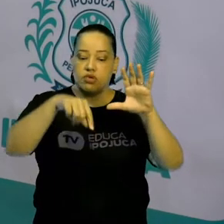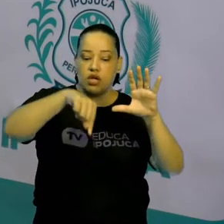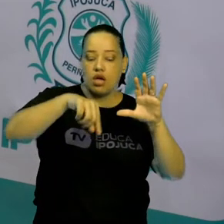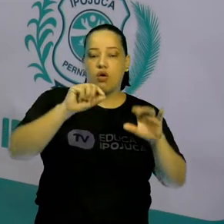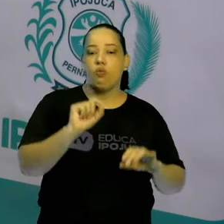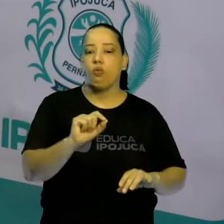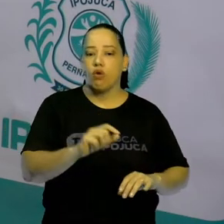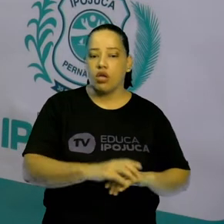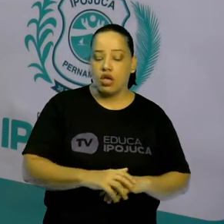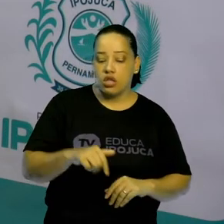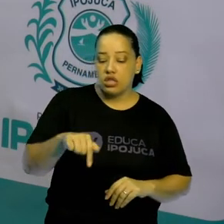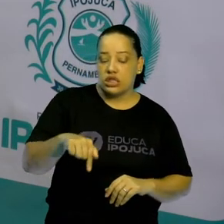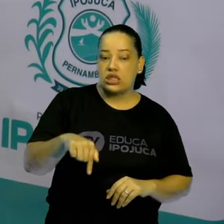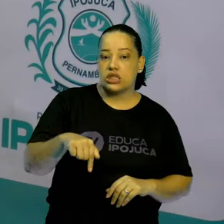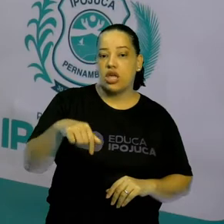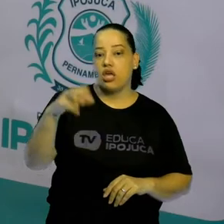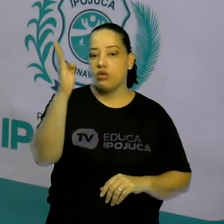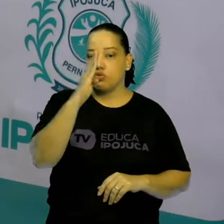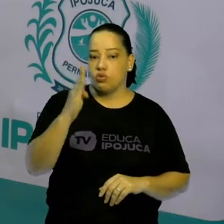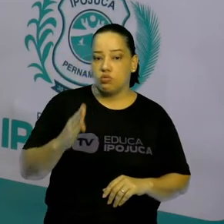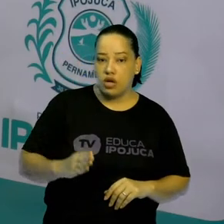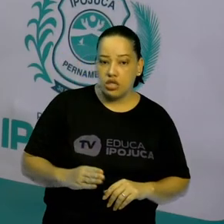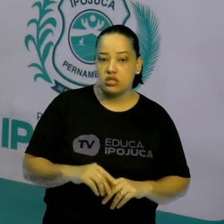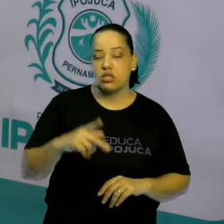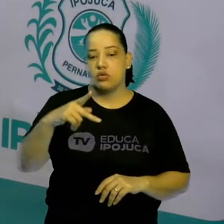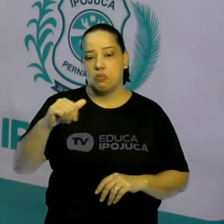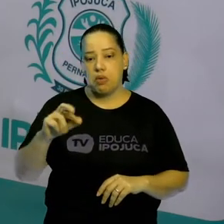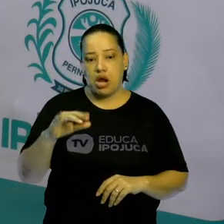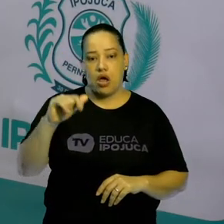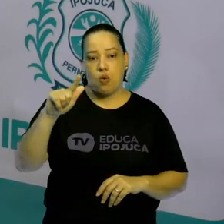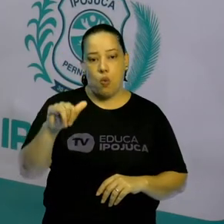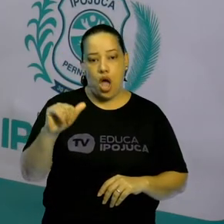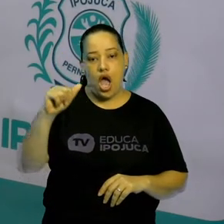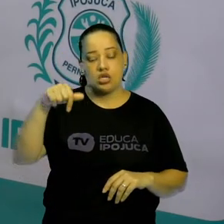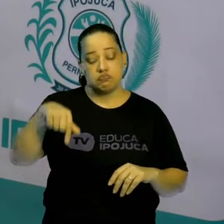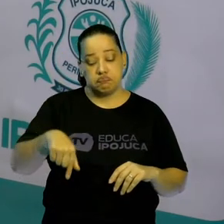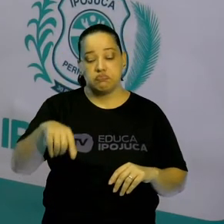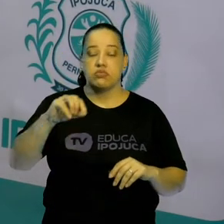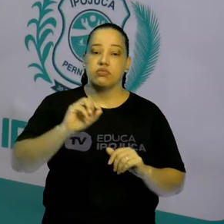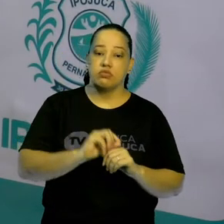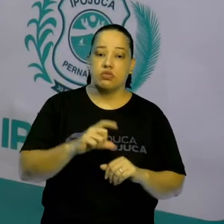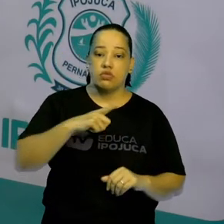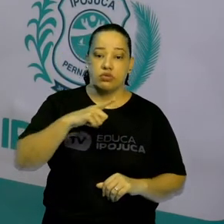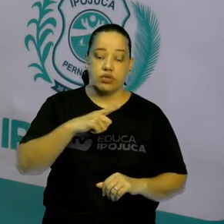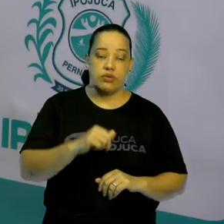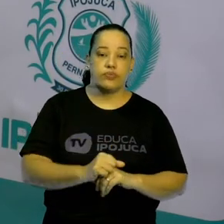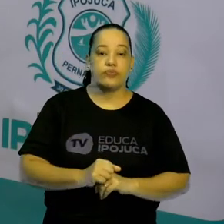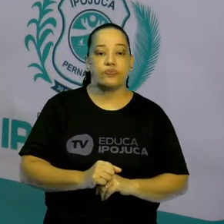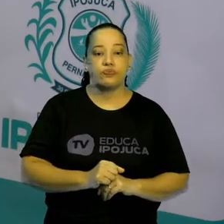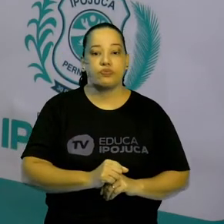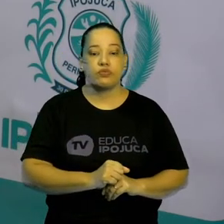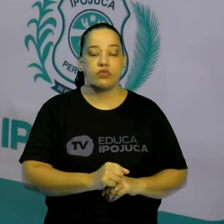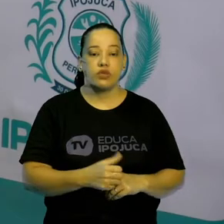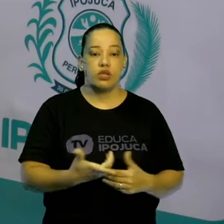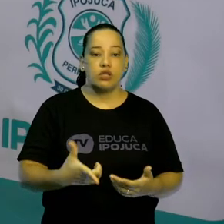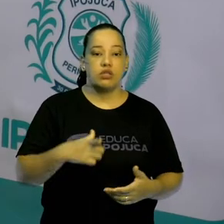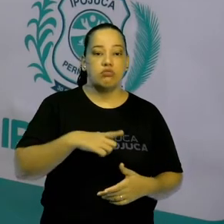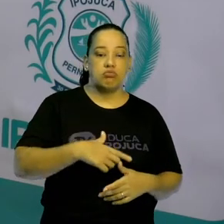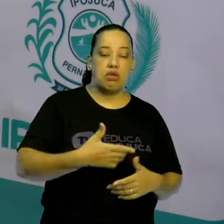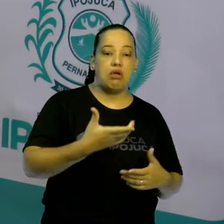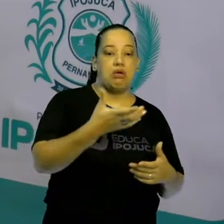Bolívia e Brasil Central. Ele fica entre o bioma da Amazônia, a